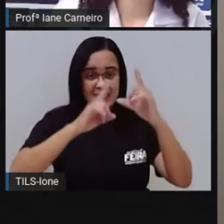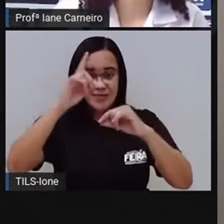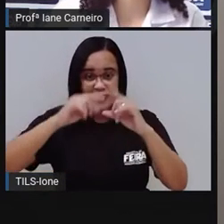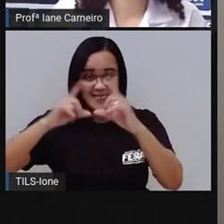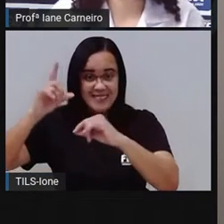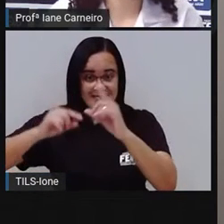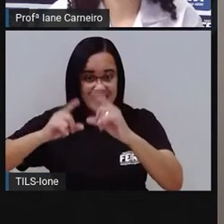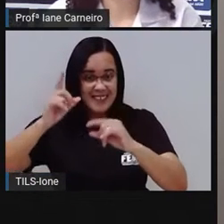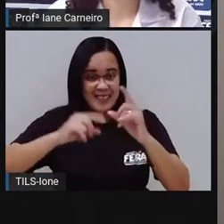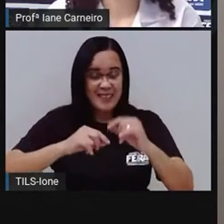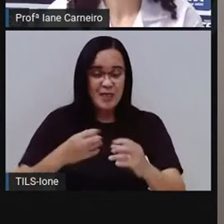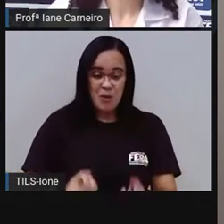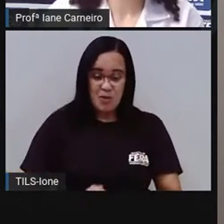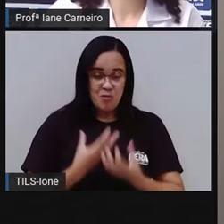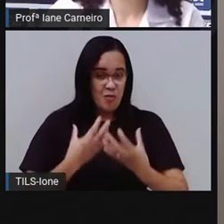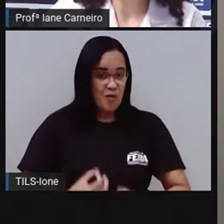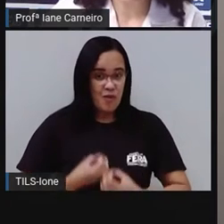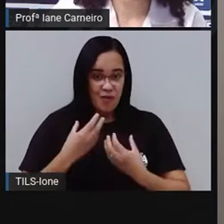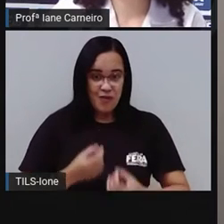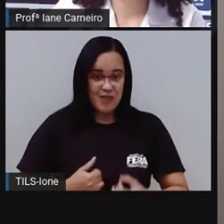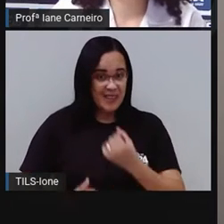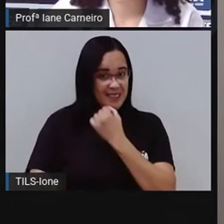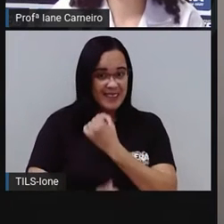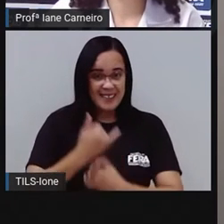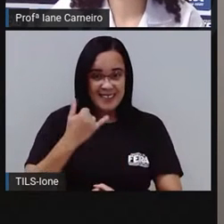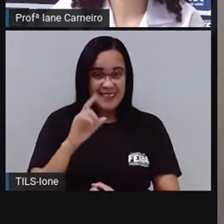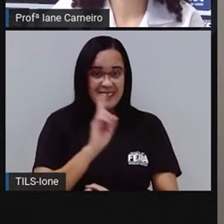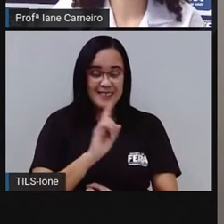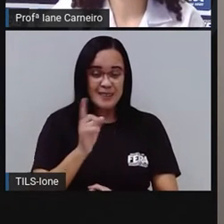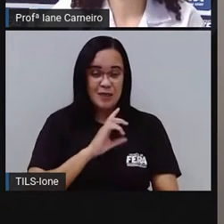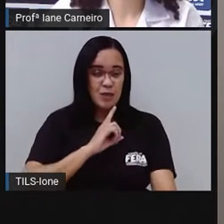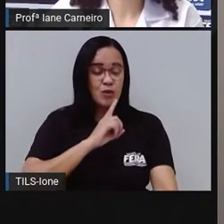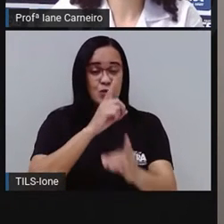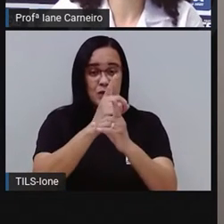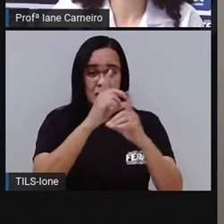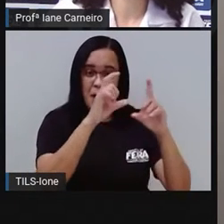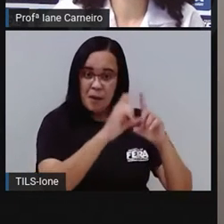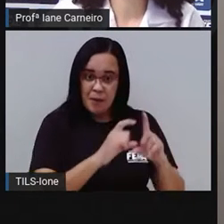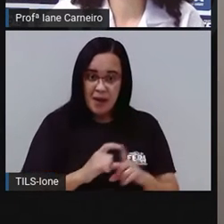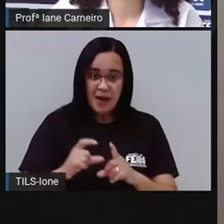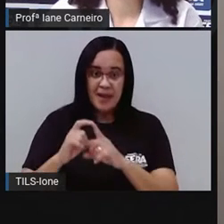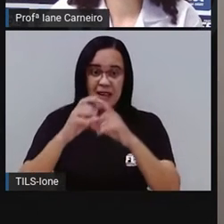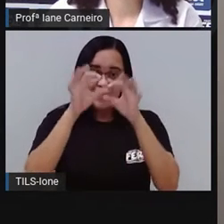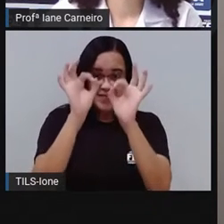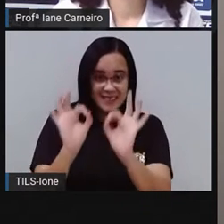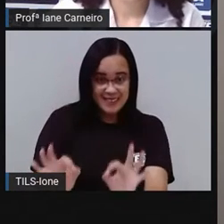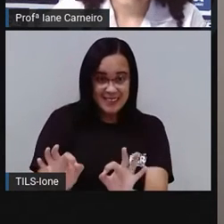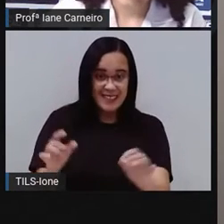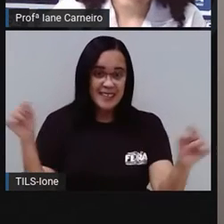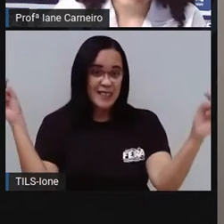poeta não se enrola. Para achar palavras certas e rimar com...